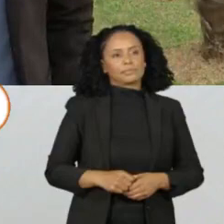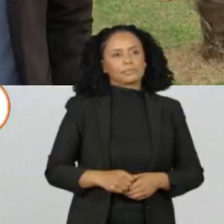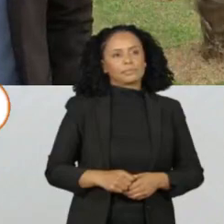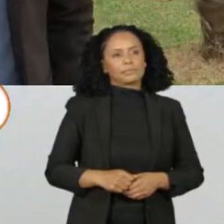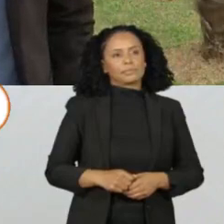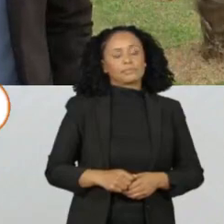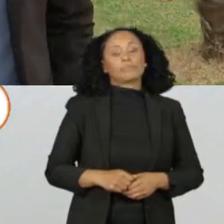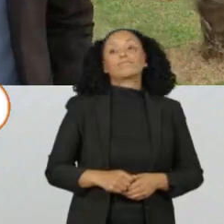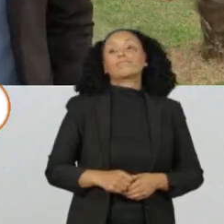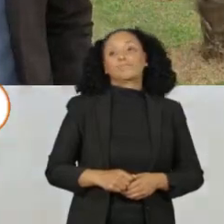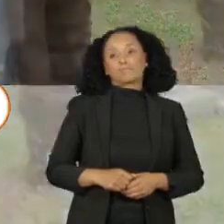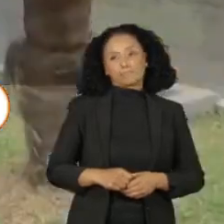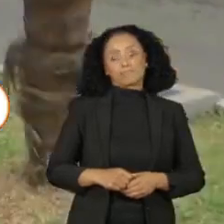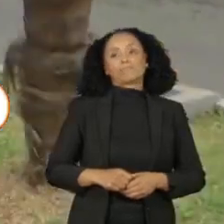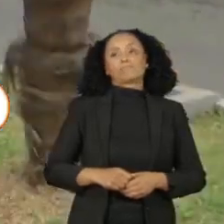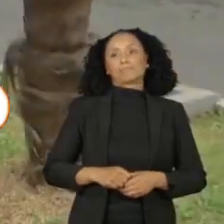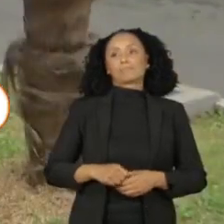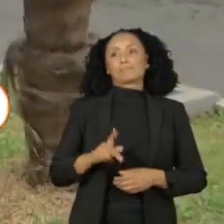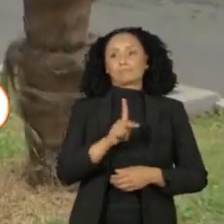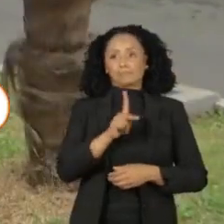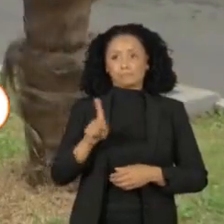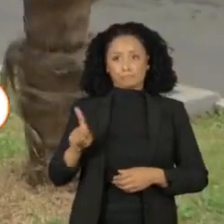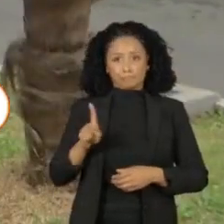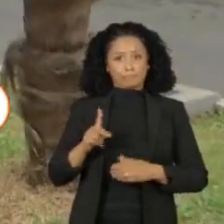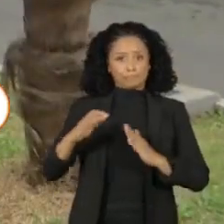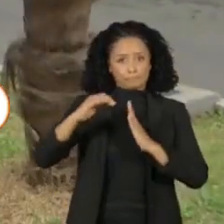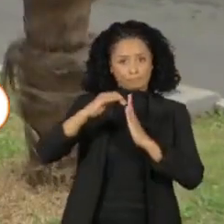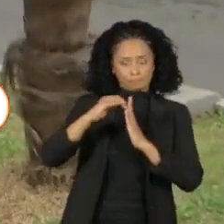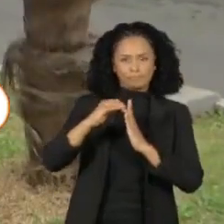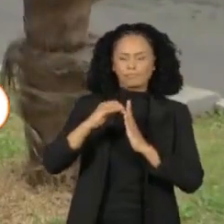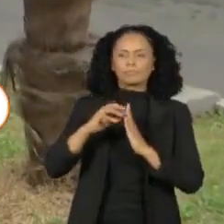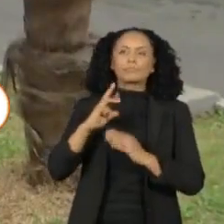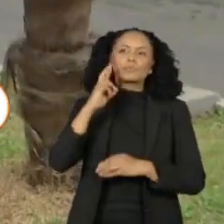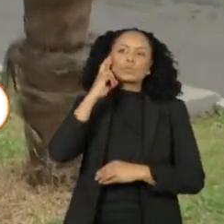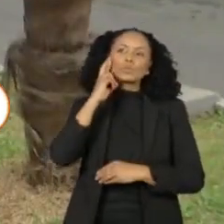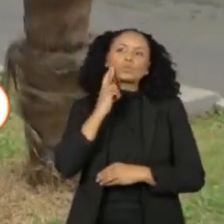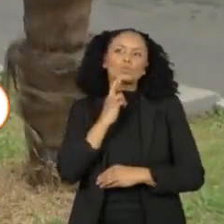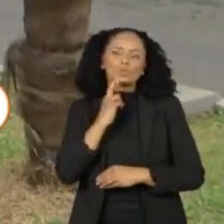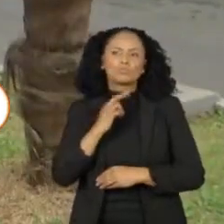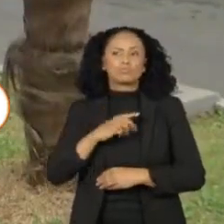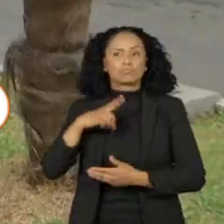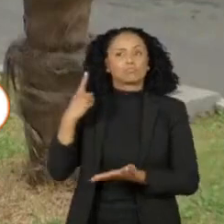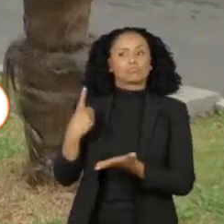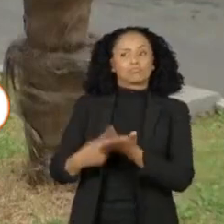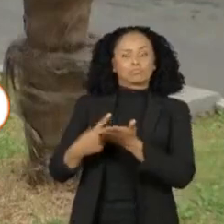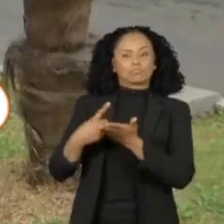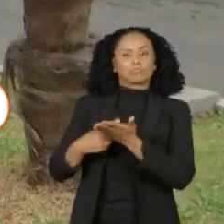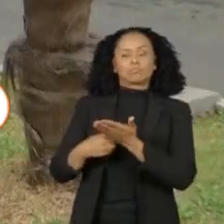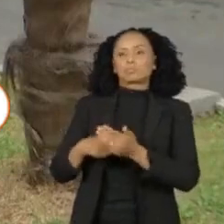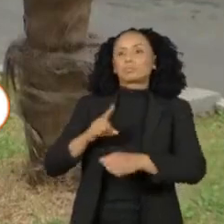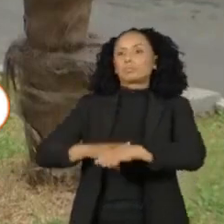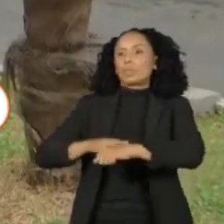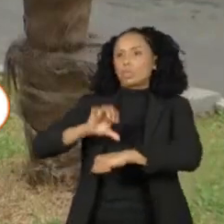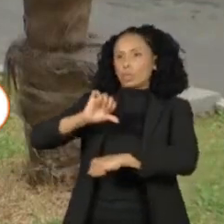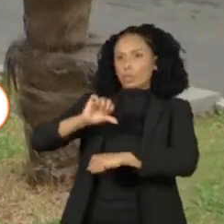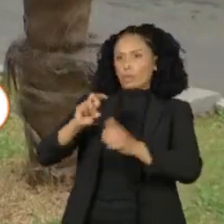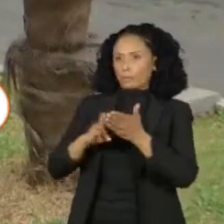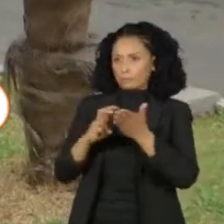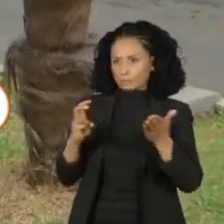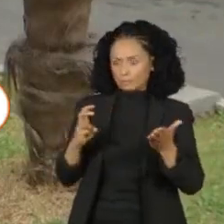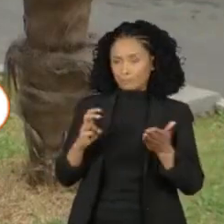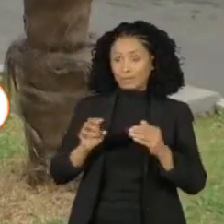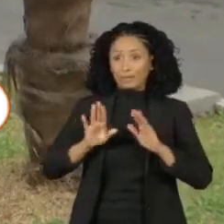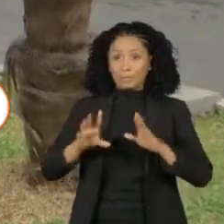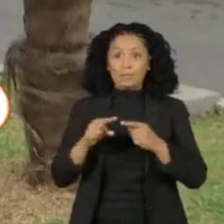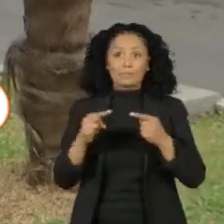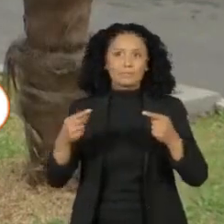Essa reunião foi convocada pelo presidente do Senado, Rodrigo Pacheco, e está marcada para daqui a pouquinho, às 9 horas da manhã. Na semana